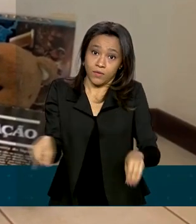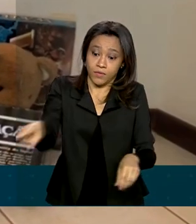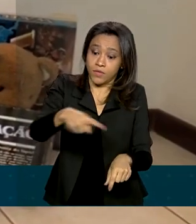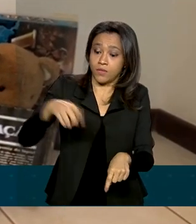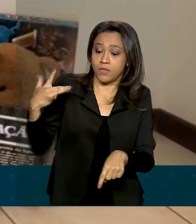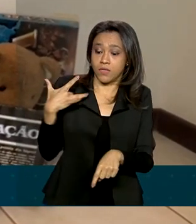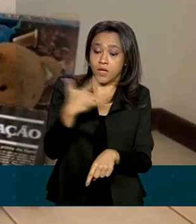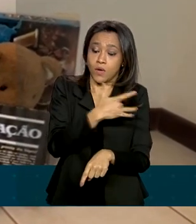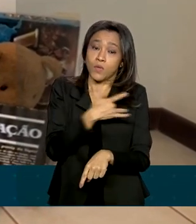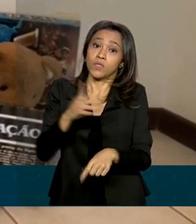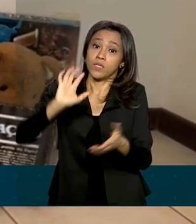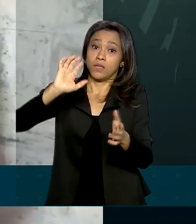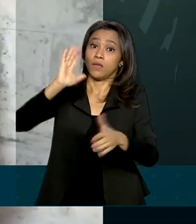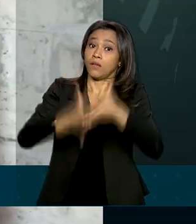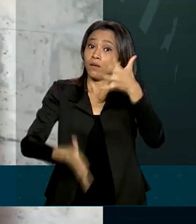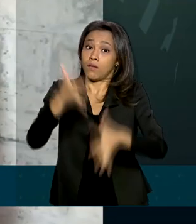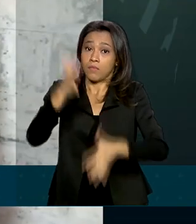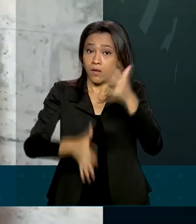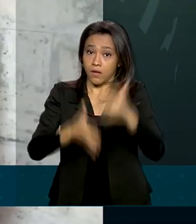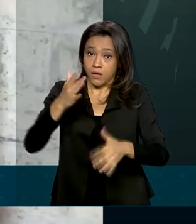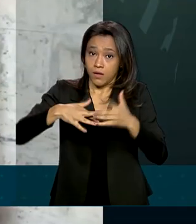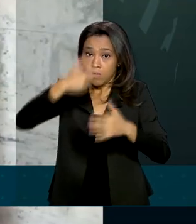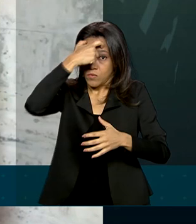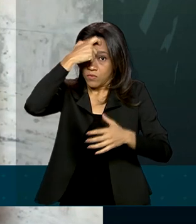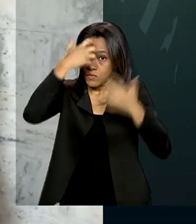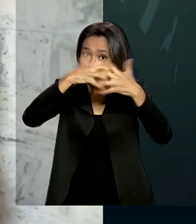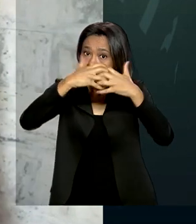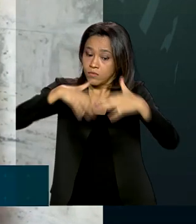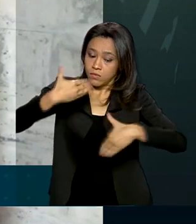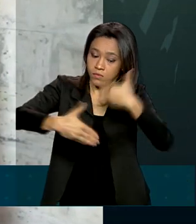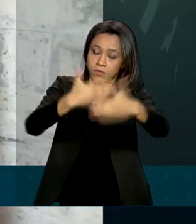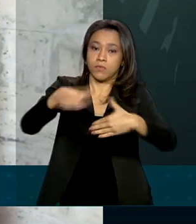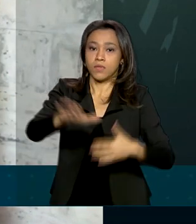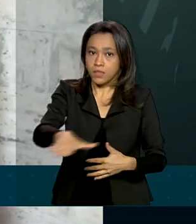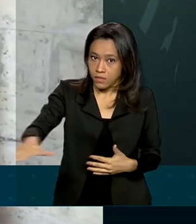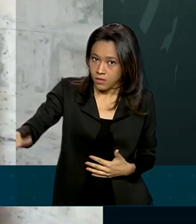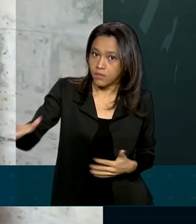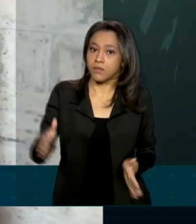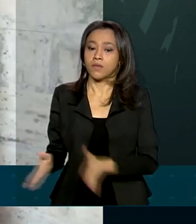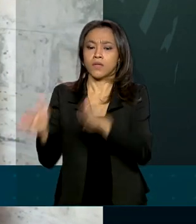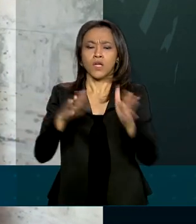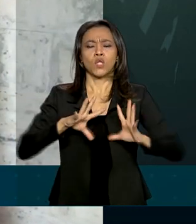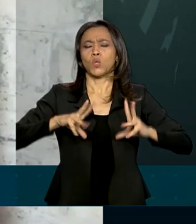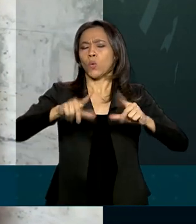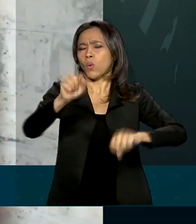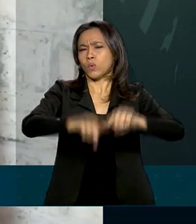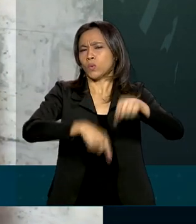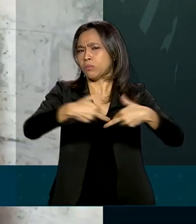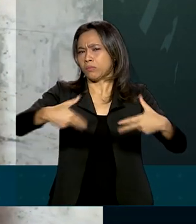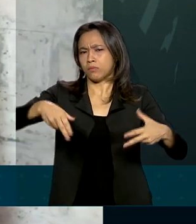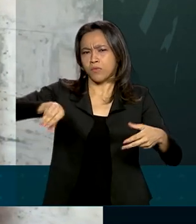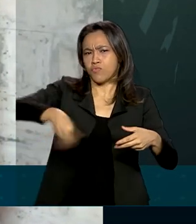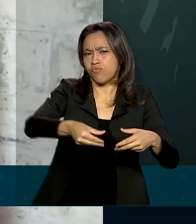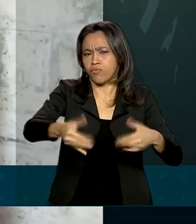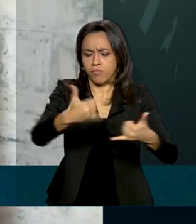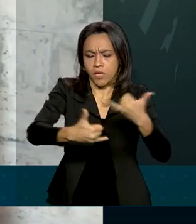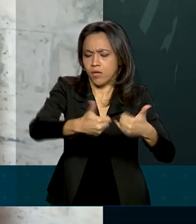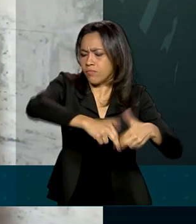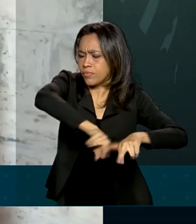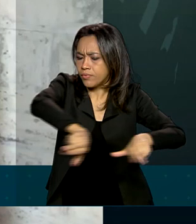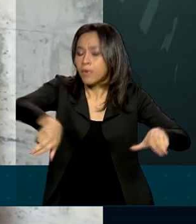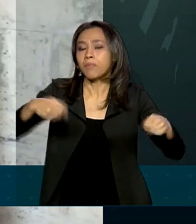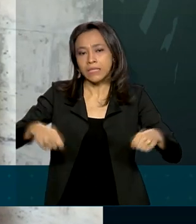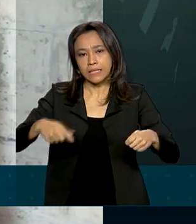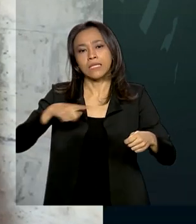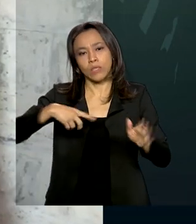desenvolvimento da criança. Todos os brinquedos nacionais importados e comercializados no Brasil devem exibir o